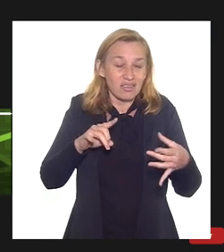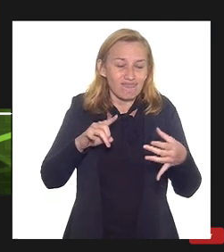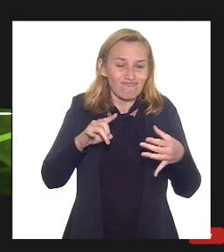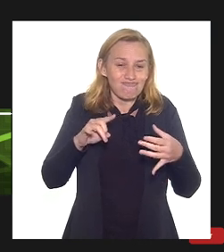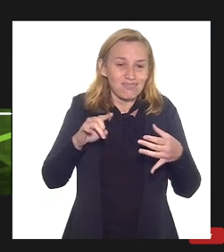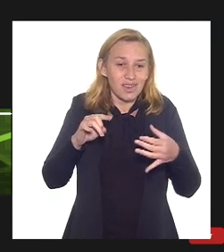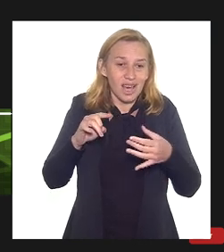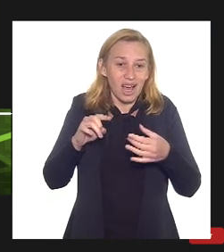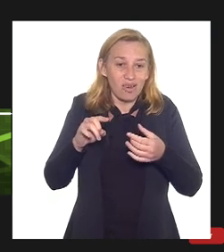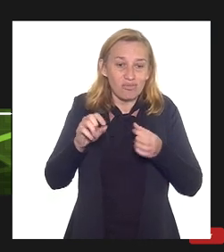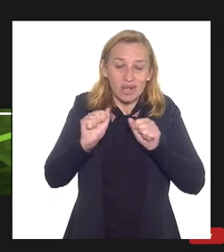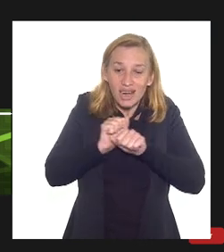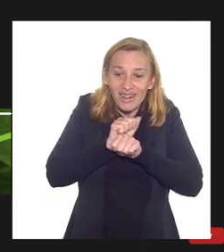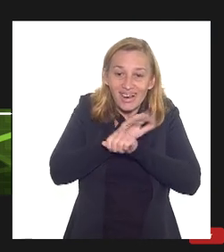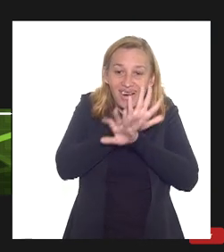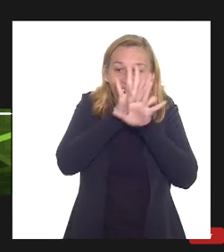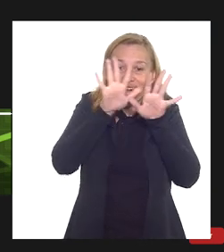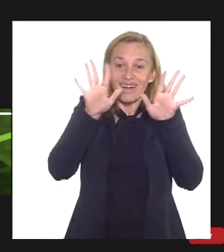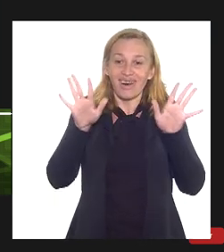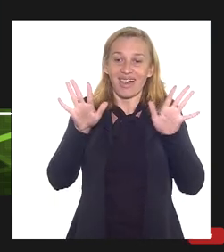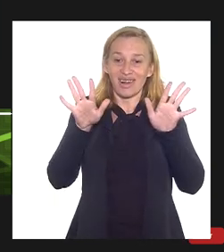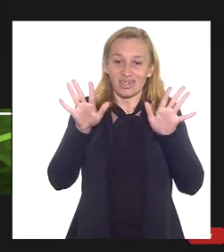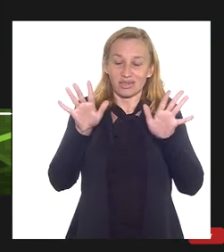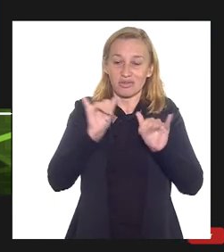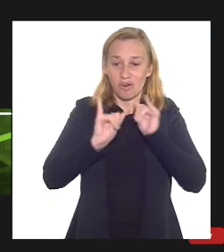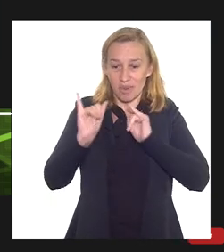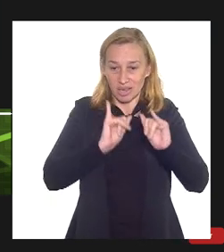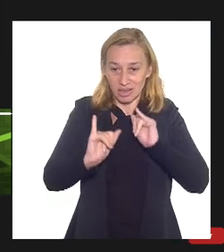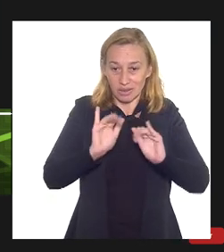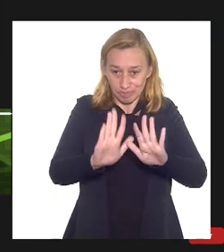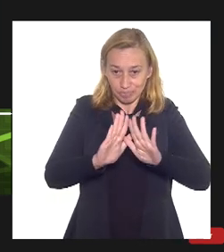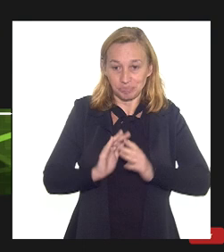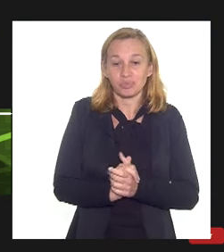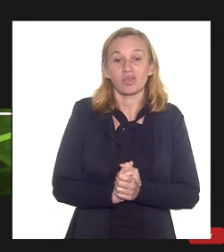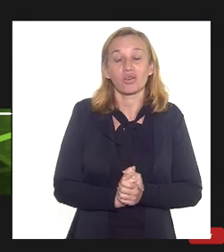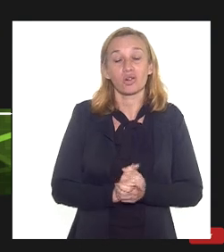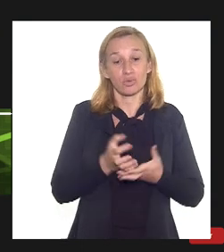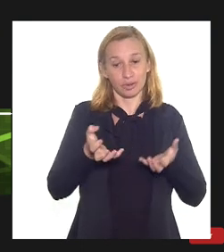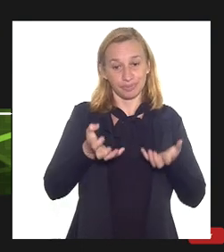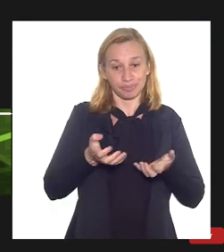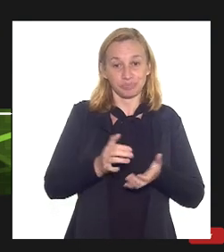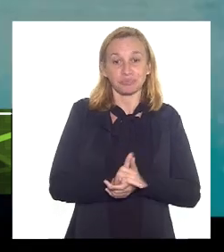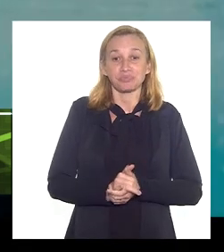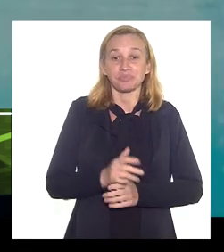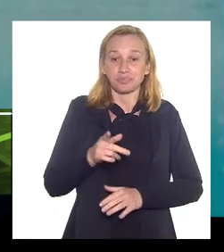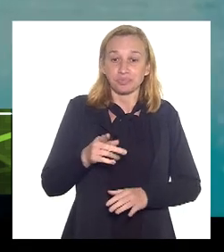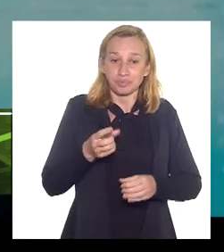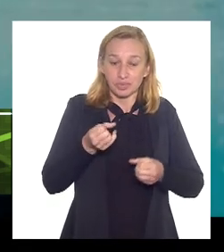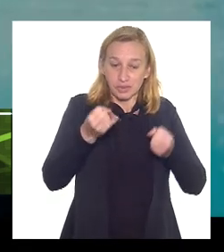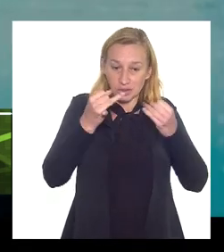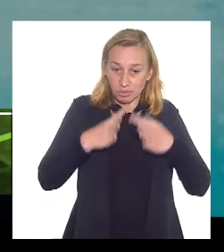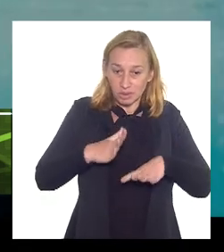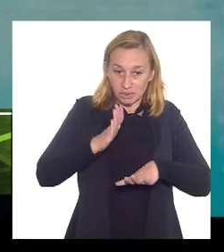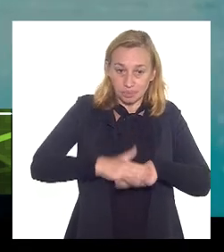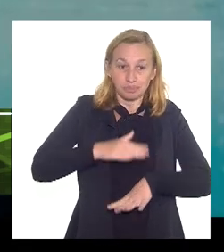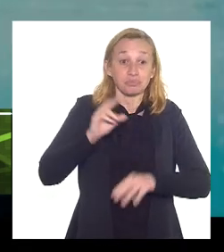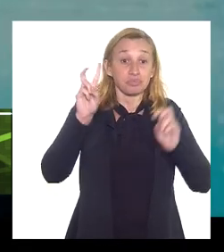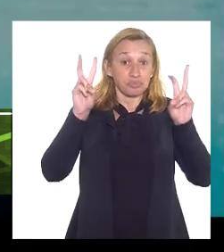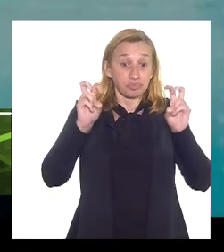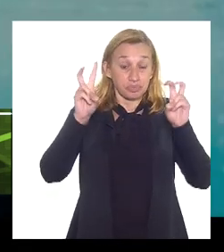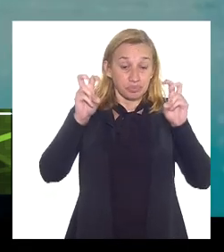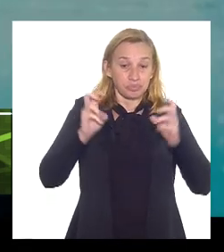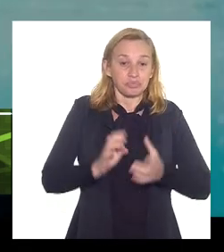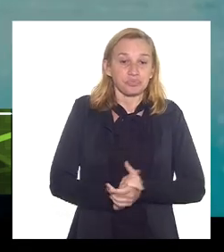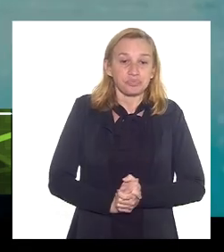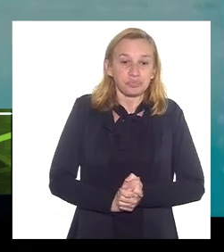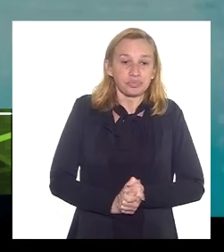essa rejeição deputado vou tentar ser um pouco mais claro a questão do